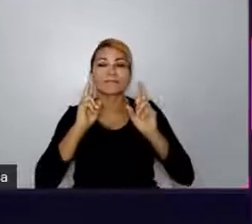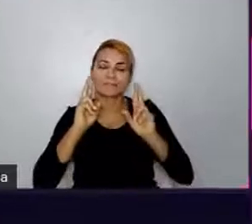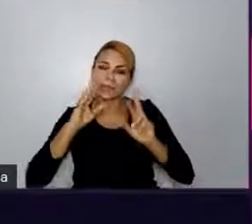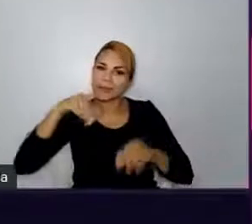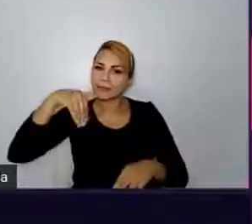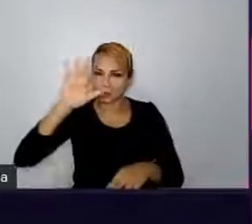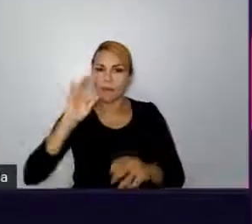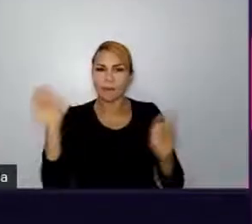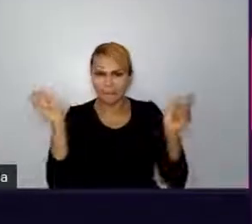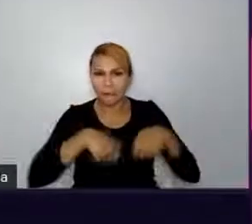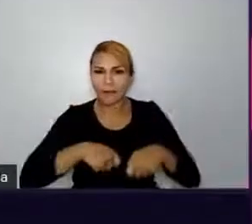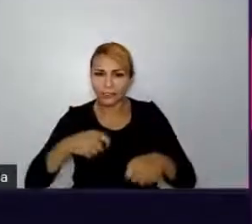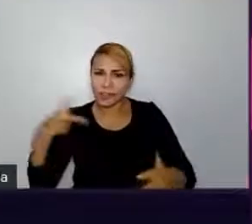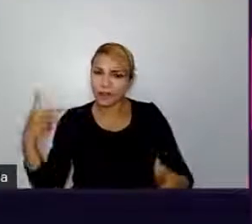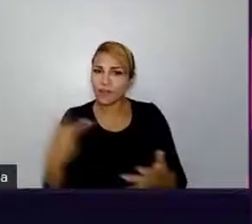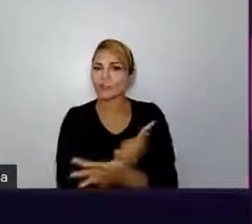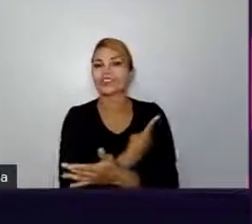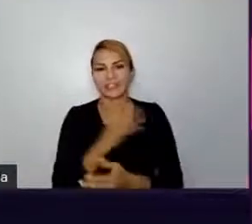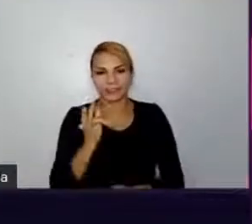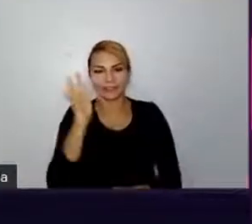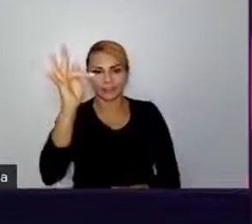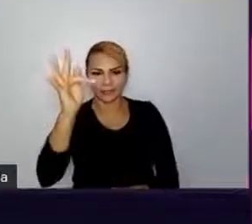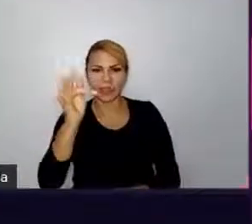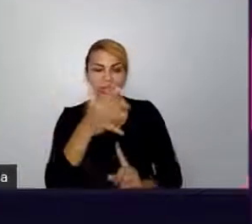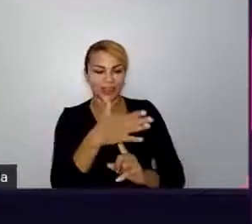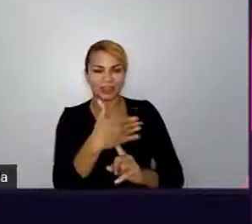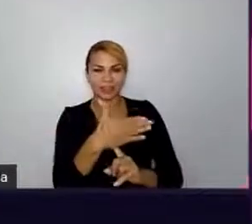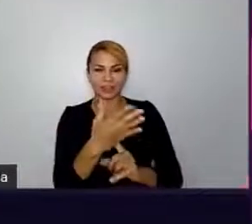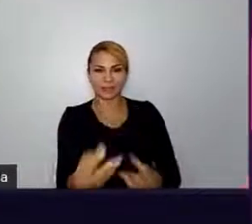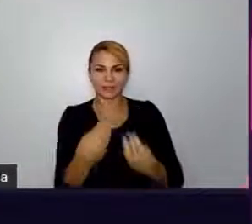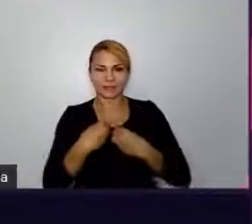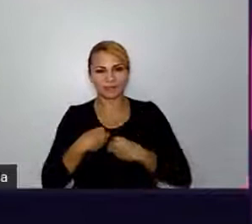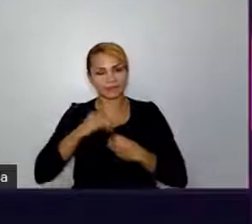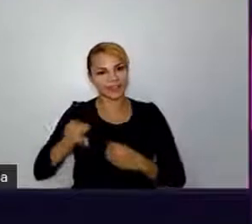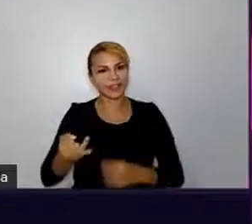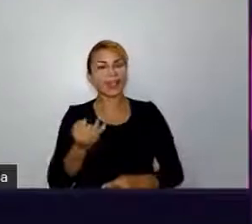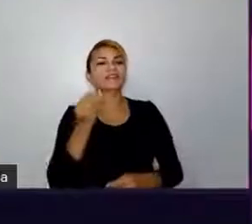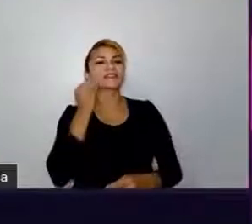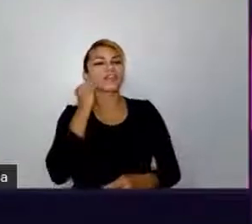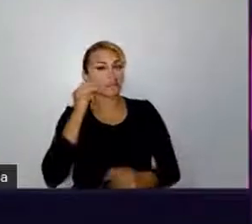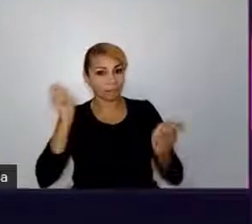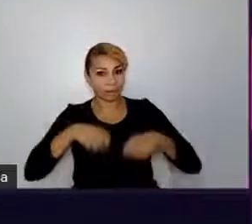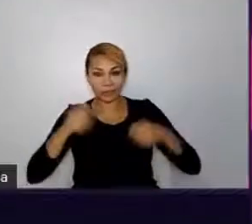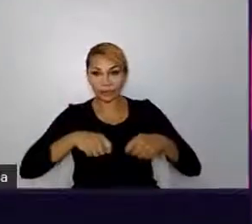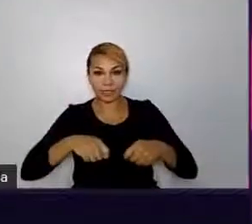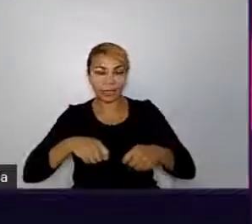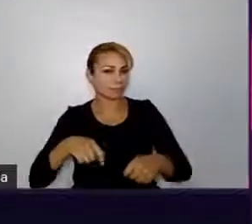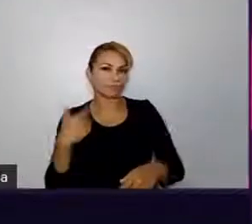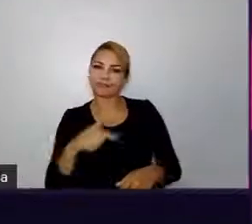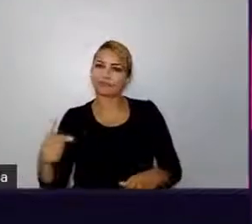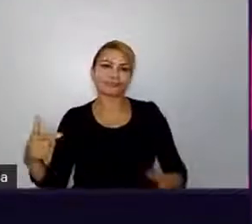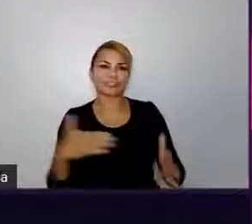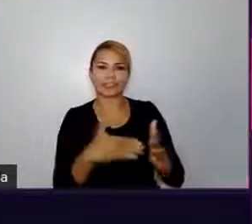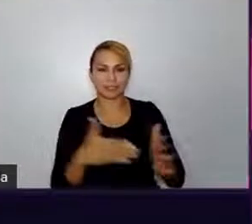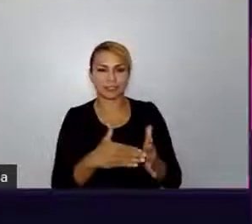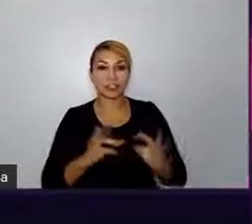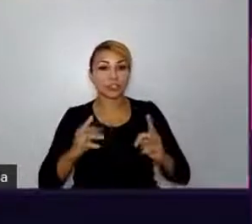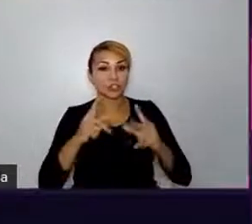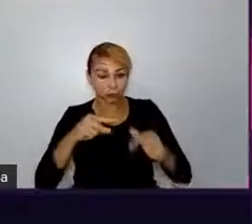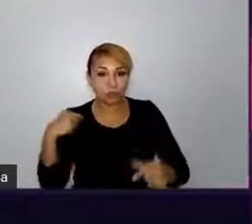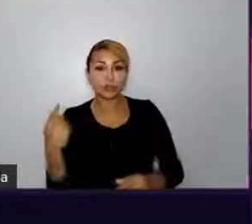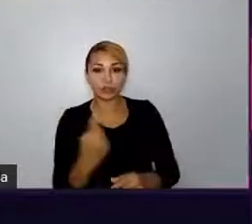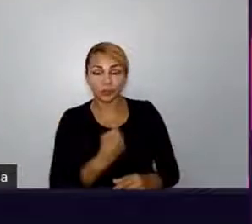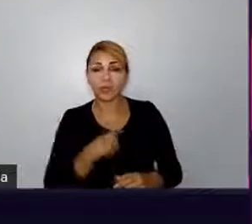futuro. com a tecnologia à nossa disposição, as possibilidades são ilimitadas. Tudo o que precisamos fazer é garantir que